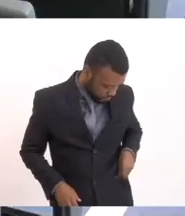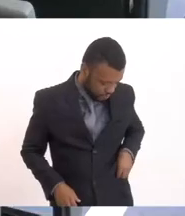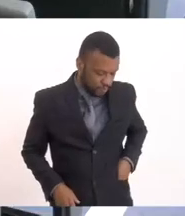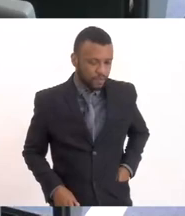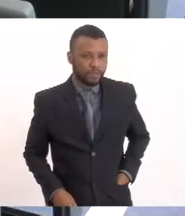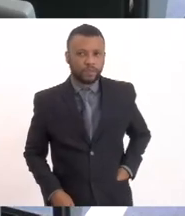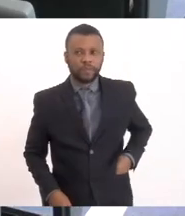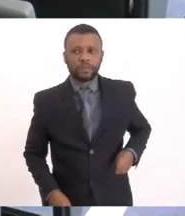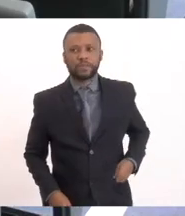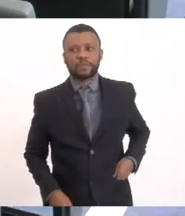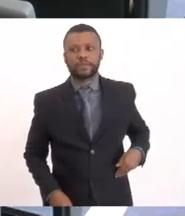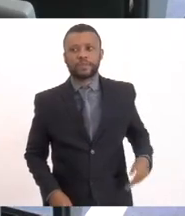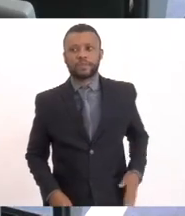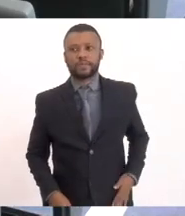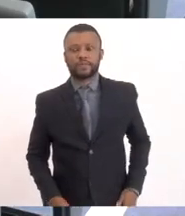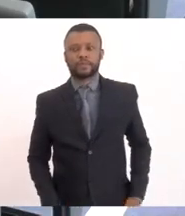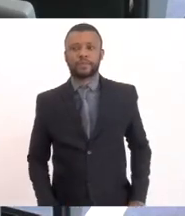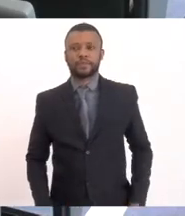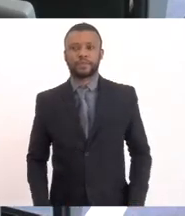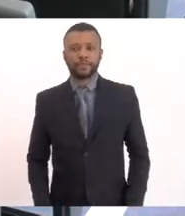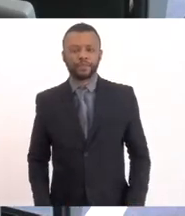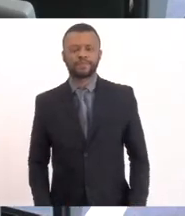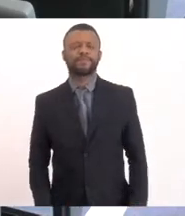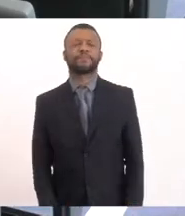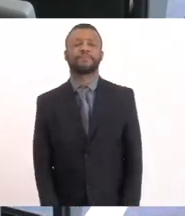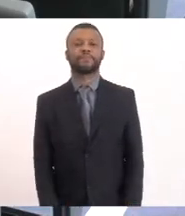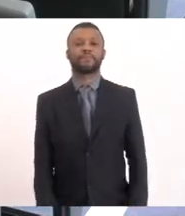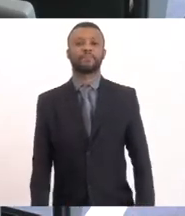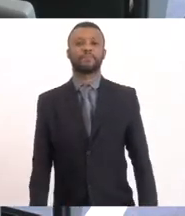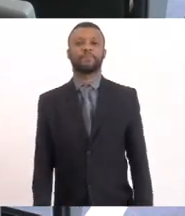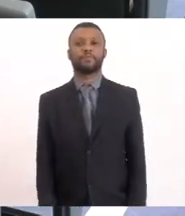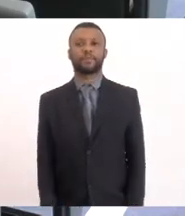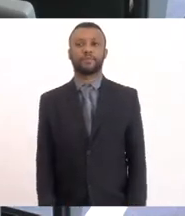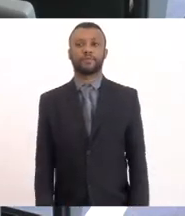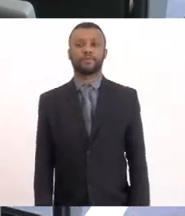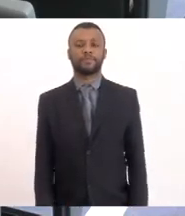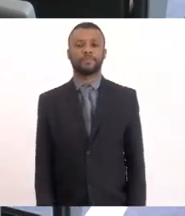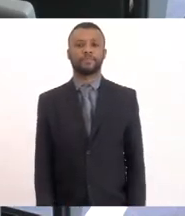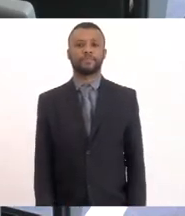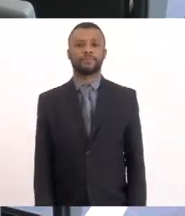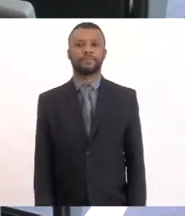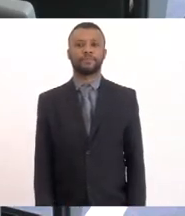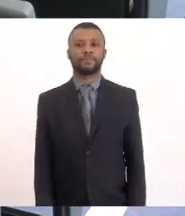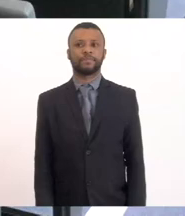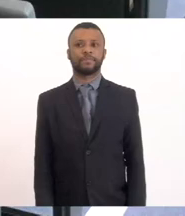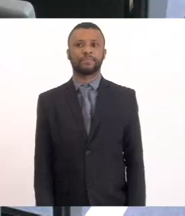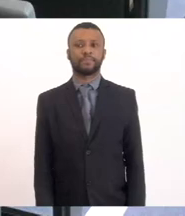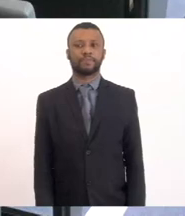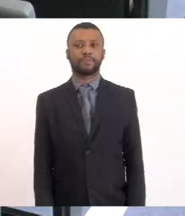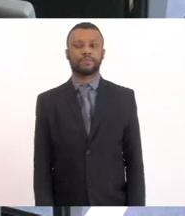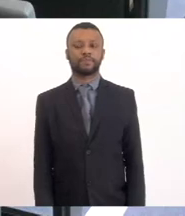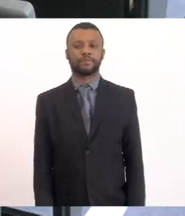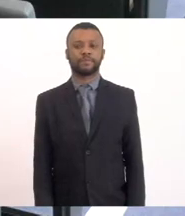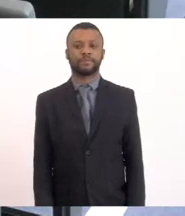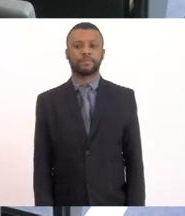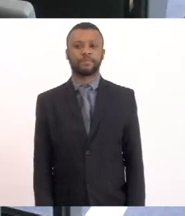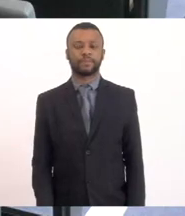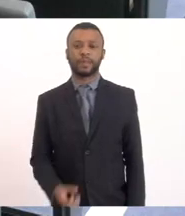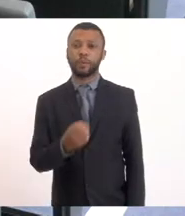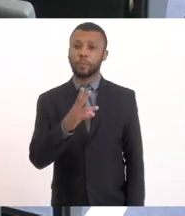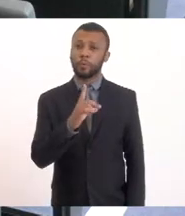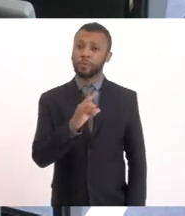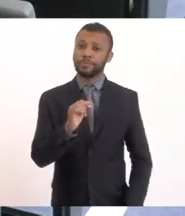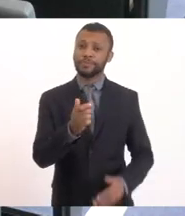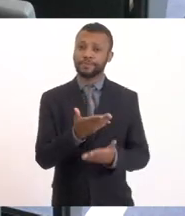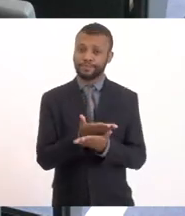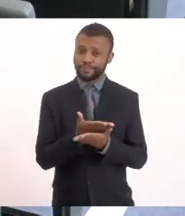Bom dia, agradeço a presença de todos, às 10h33 do dia 16 de fevereiro